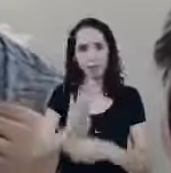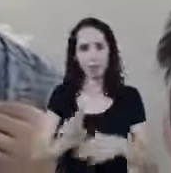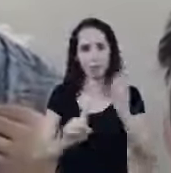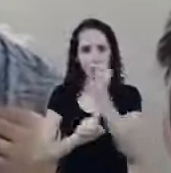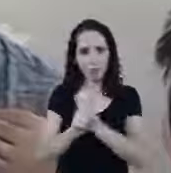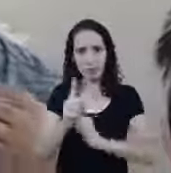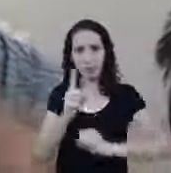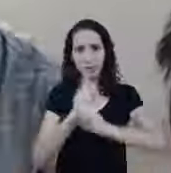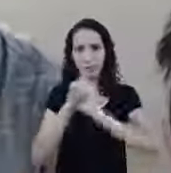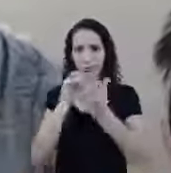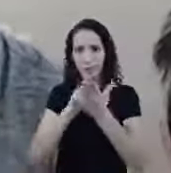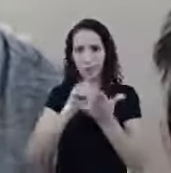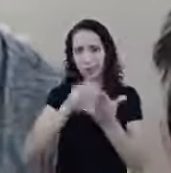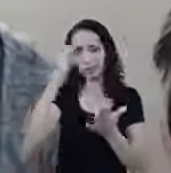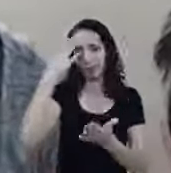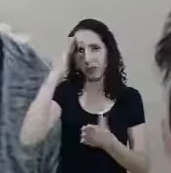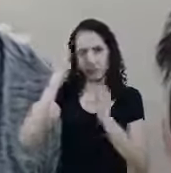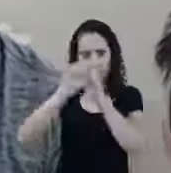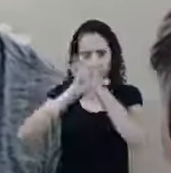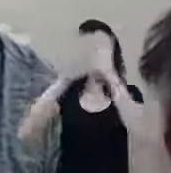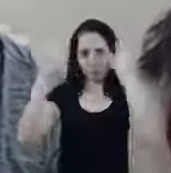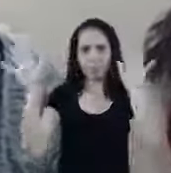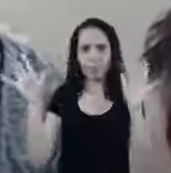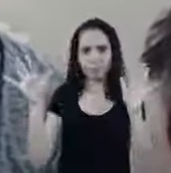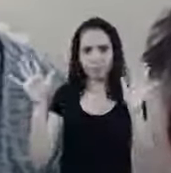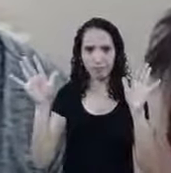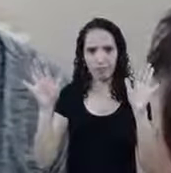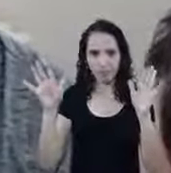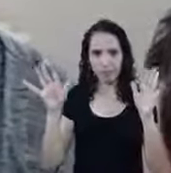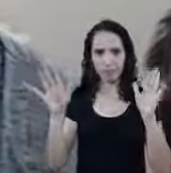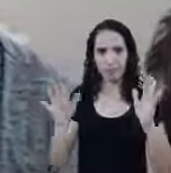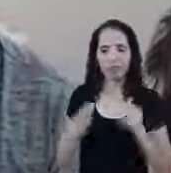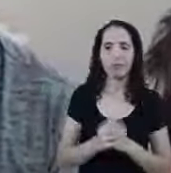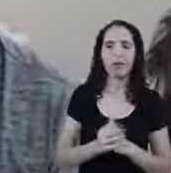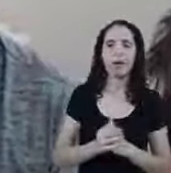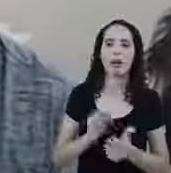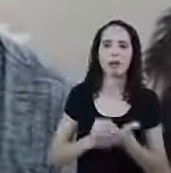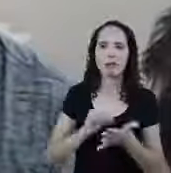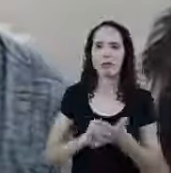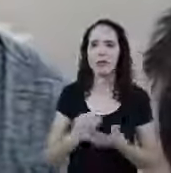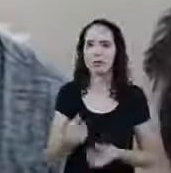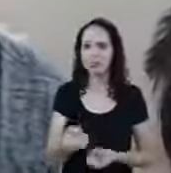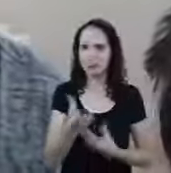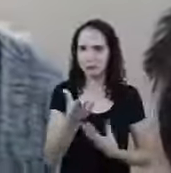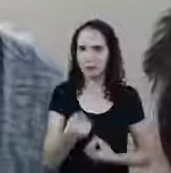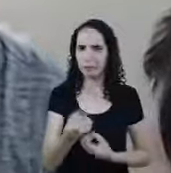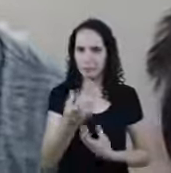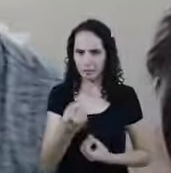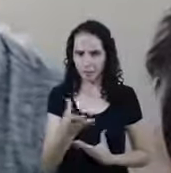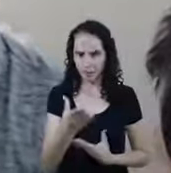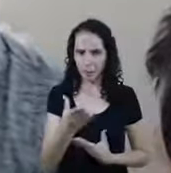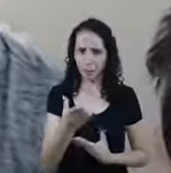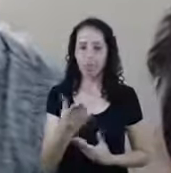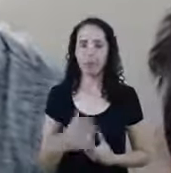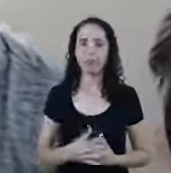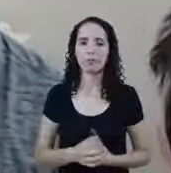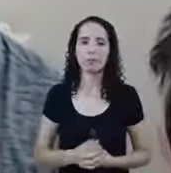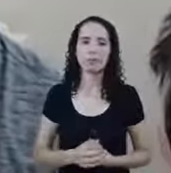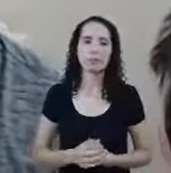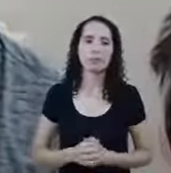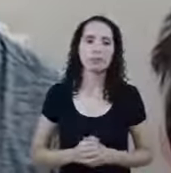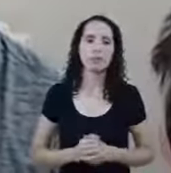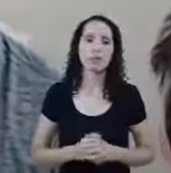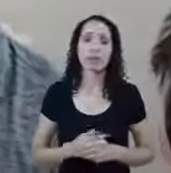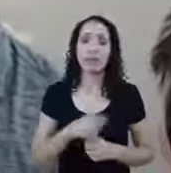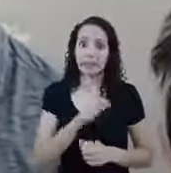Nem não tem canal Para poder Ser informado Como a maioria de nós temos E eles são Os primeiros